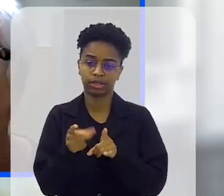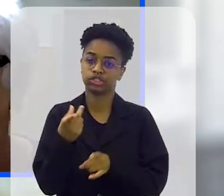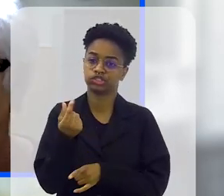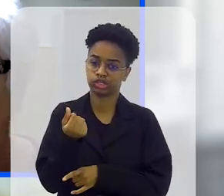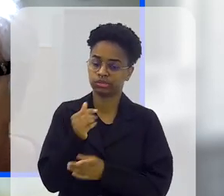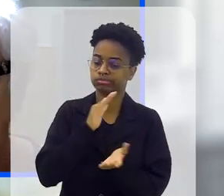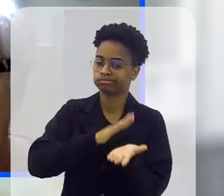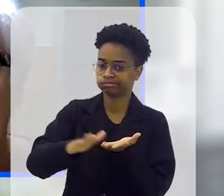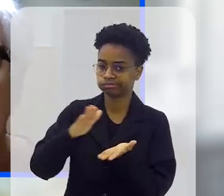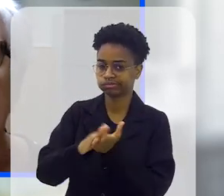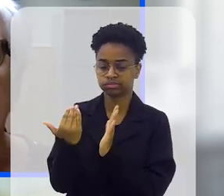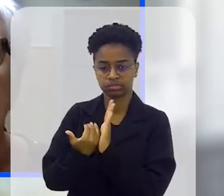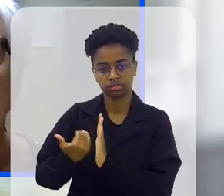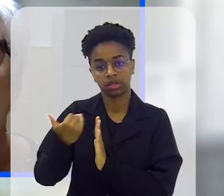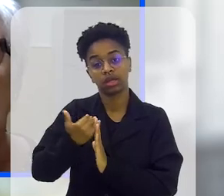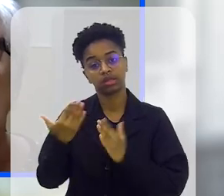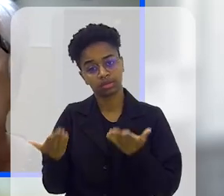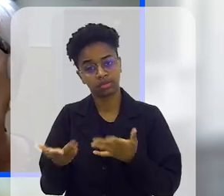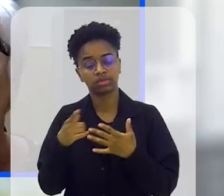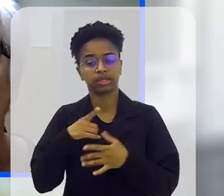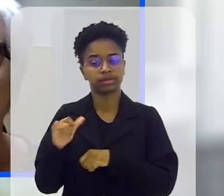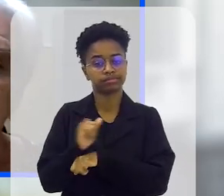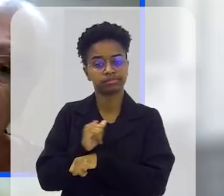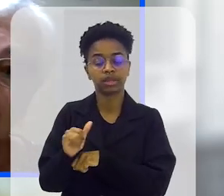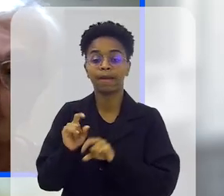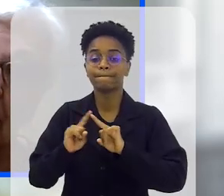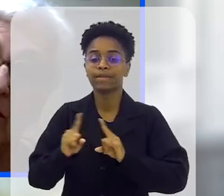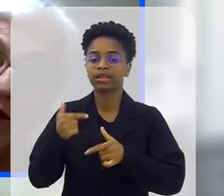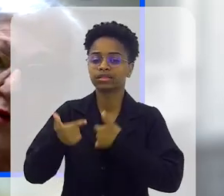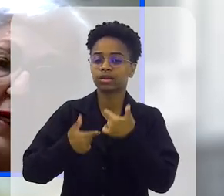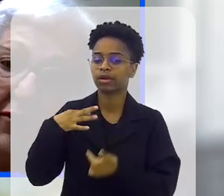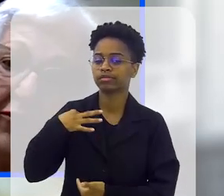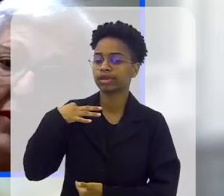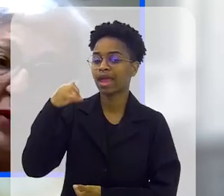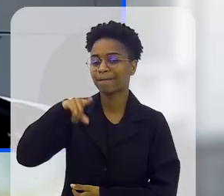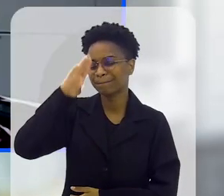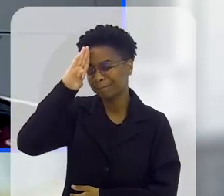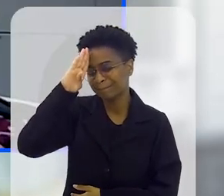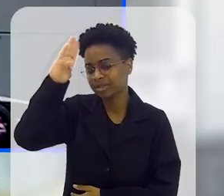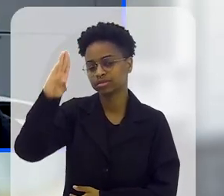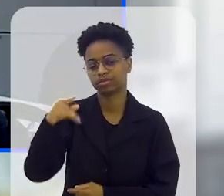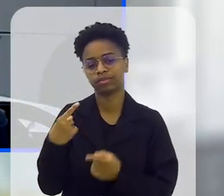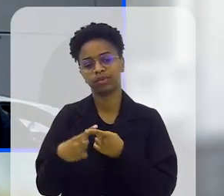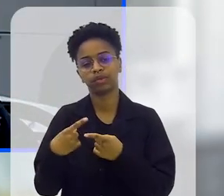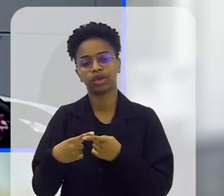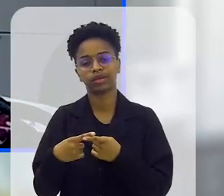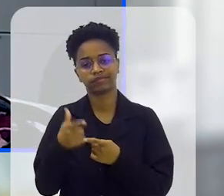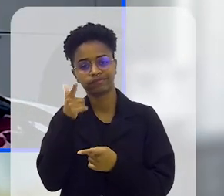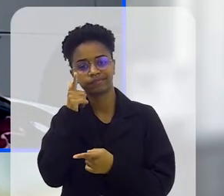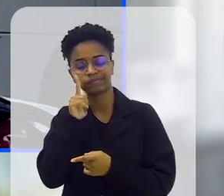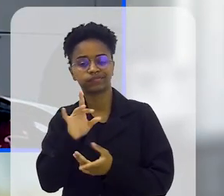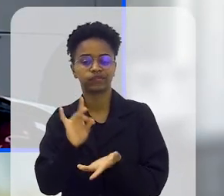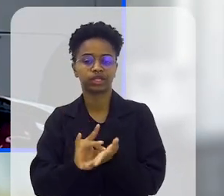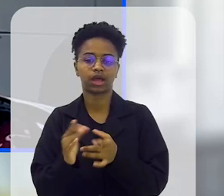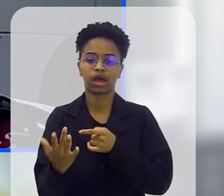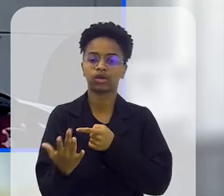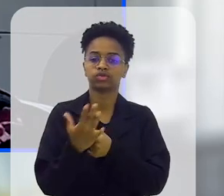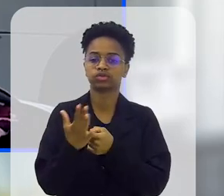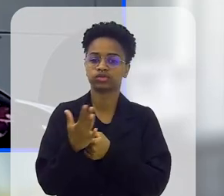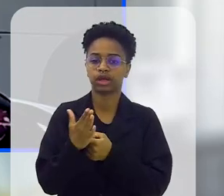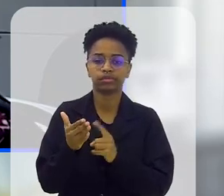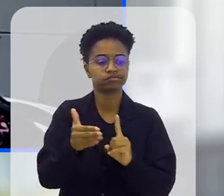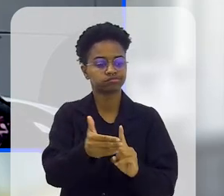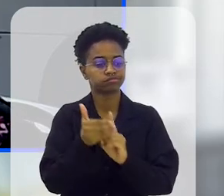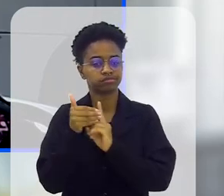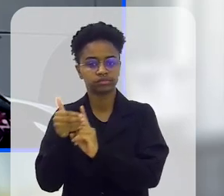despesas são grandes, então, a gente busca esse recurso, mas o trabalho voluntário é fundamental, porque é ele que nos ajuda a